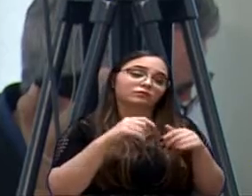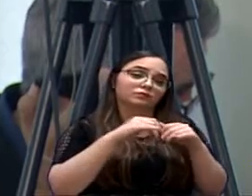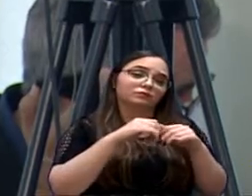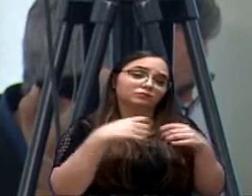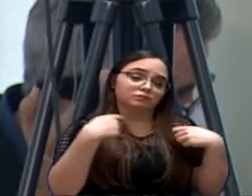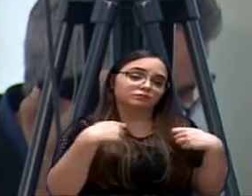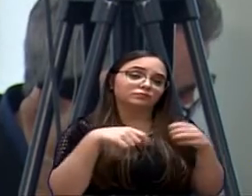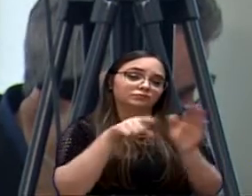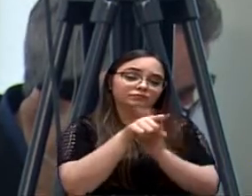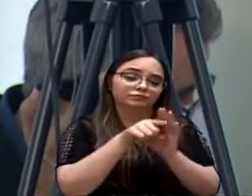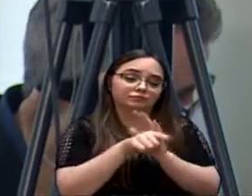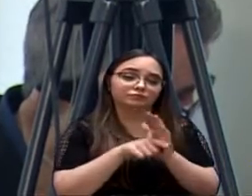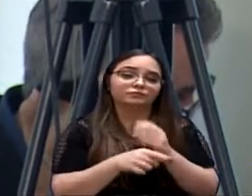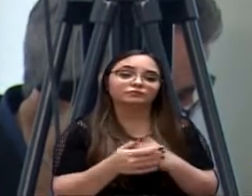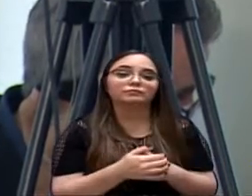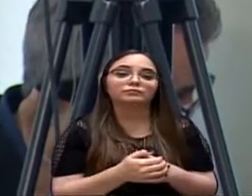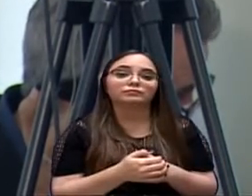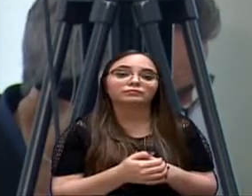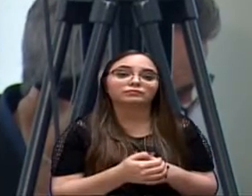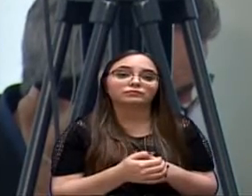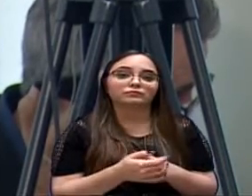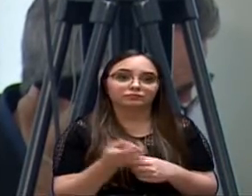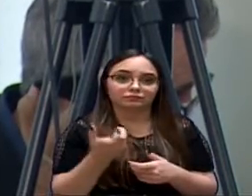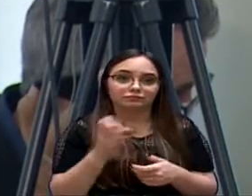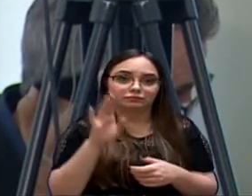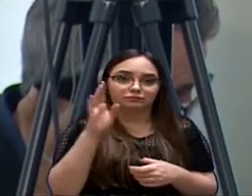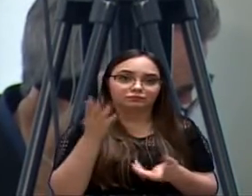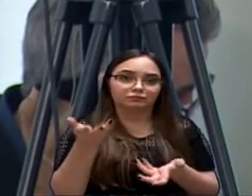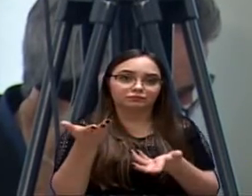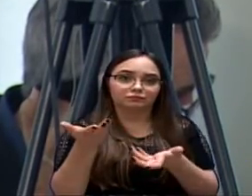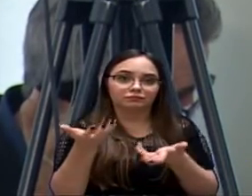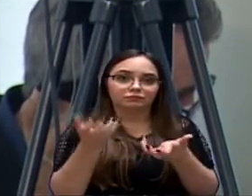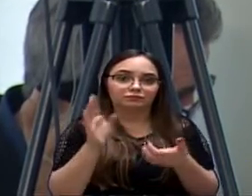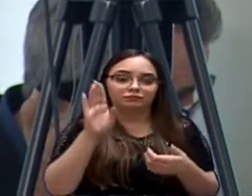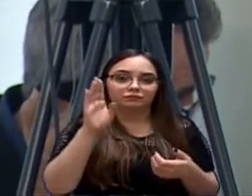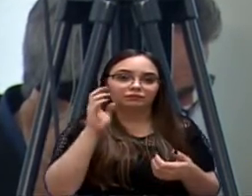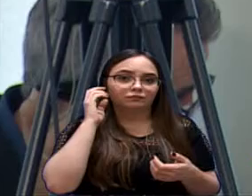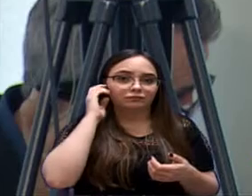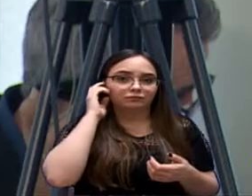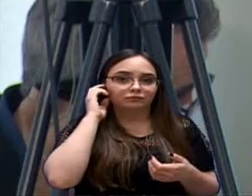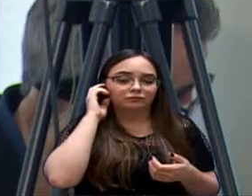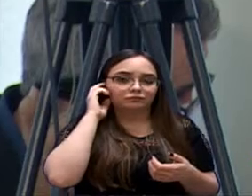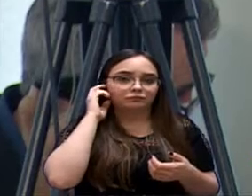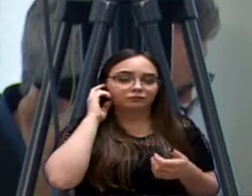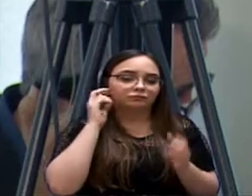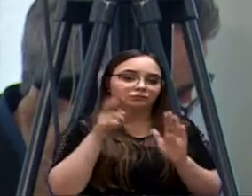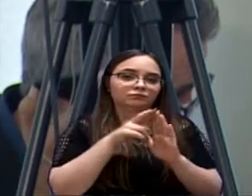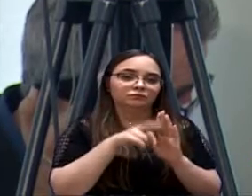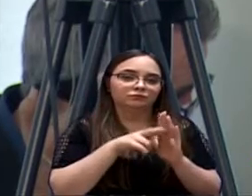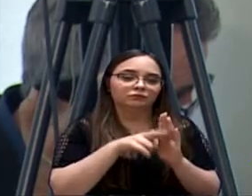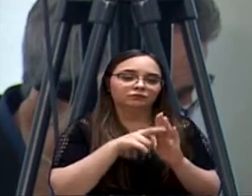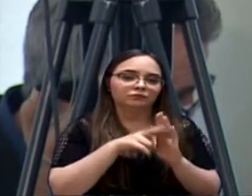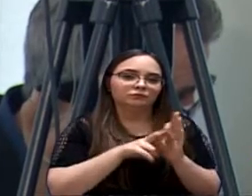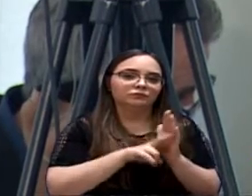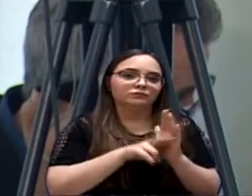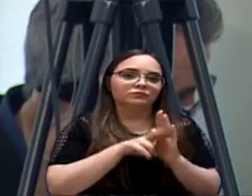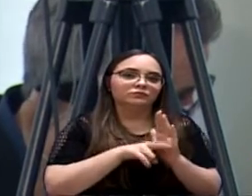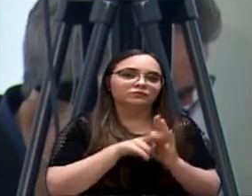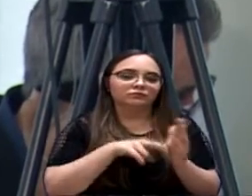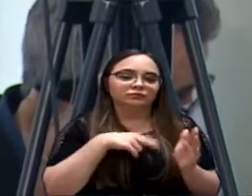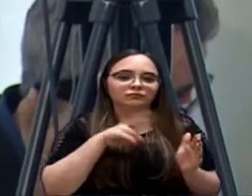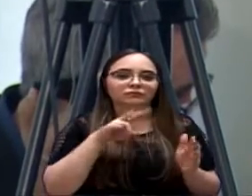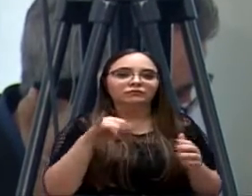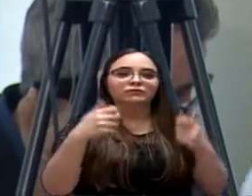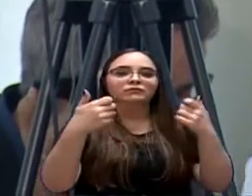Definindo, resumindo, quem queria... Vereadoria... O senhor que queria... A fala? O relatório, não Não, mas isso... Tranquilo. Eu vou apresentar.